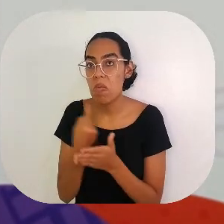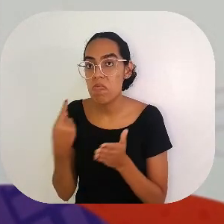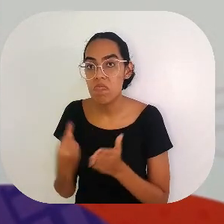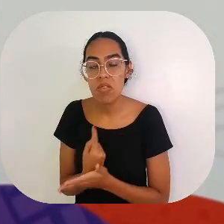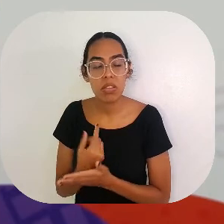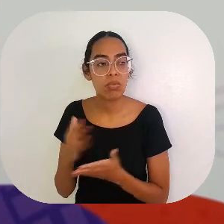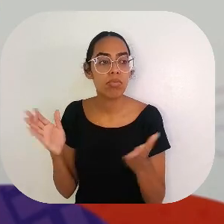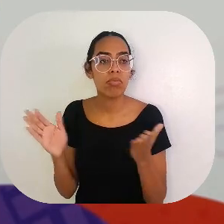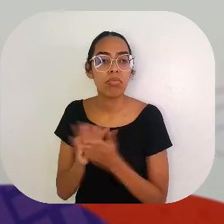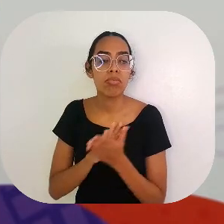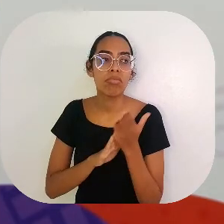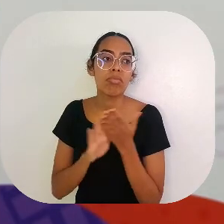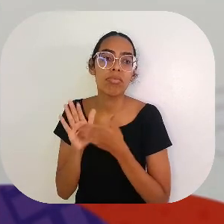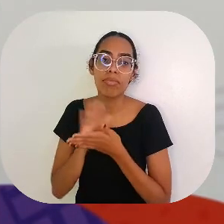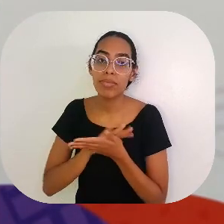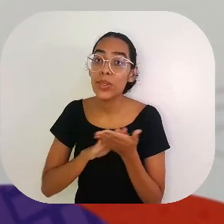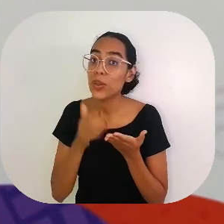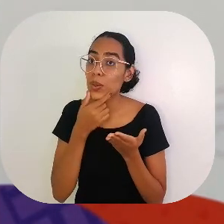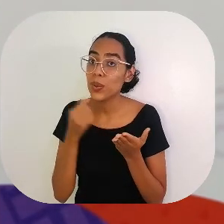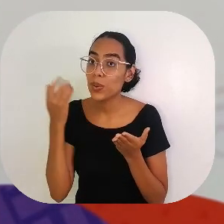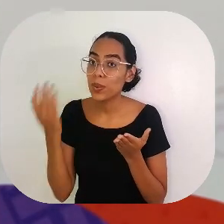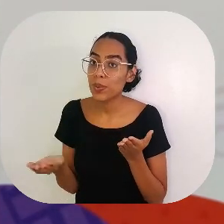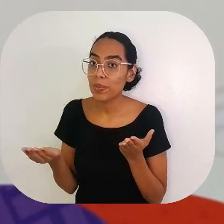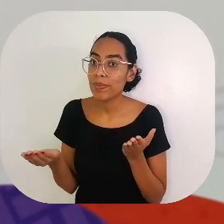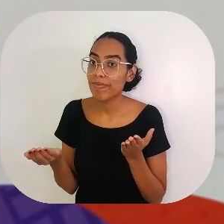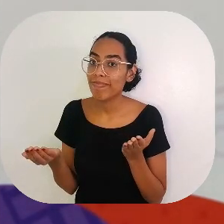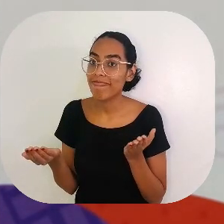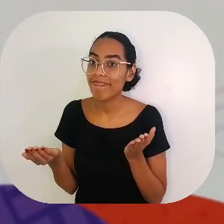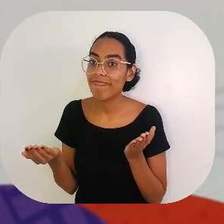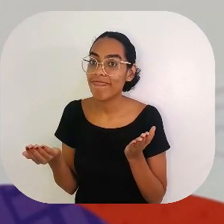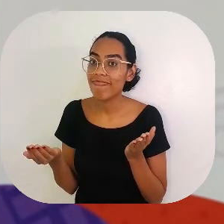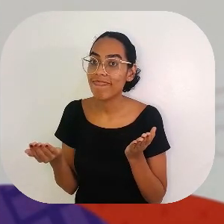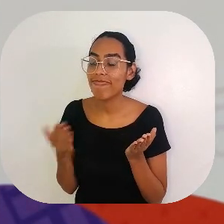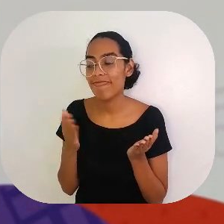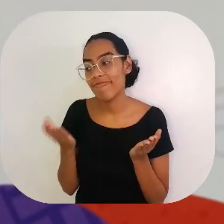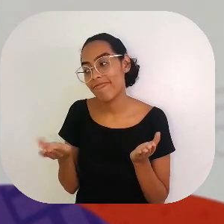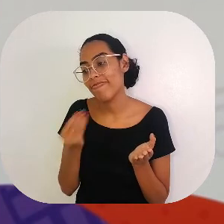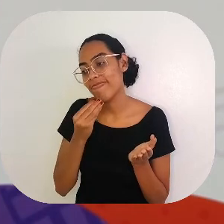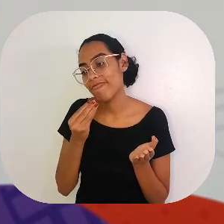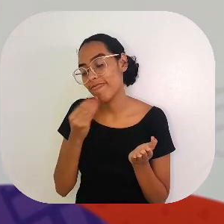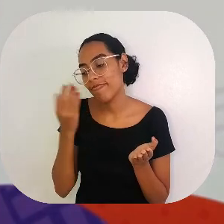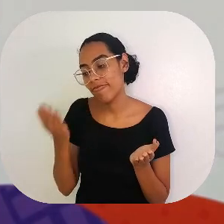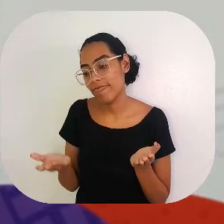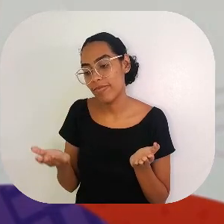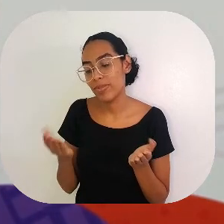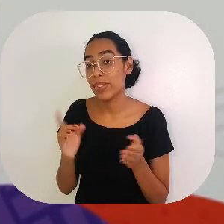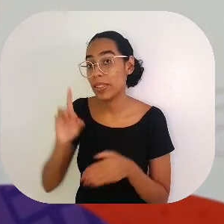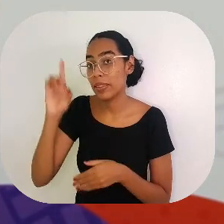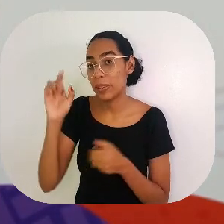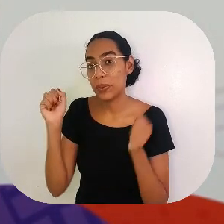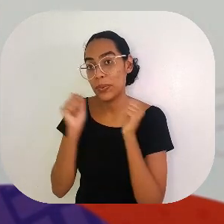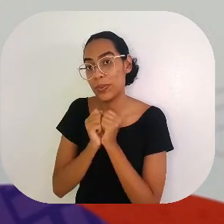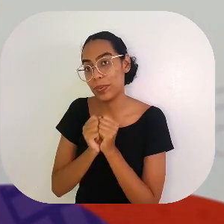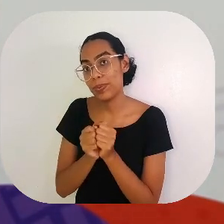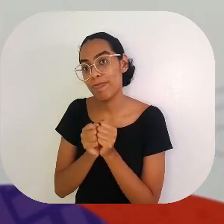morte, perguntar a vigário nenhum. E o rapaz deve